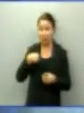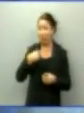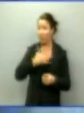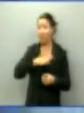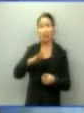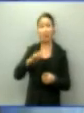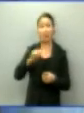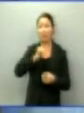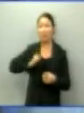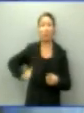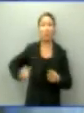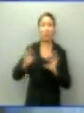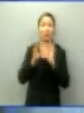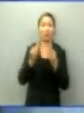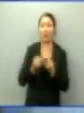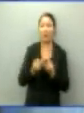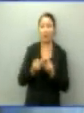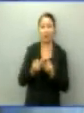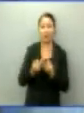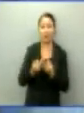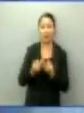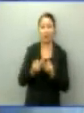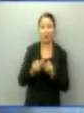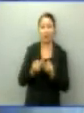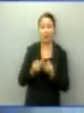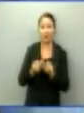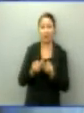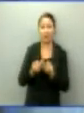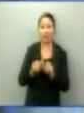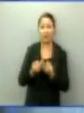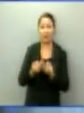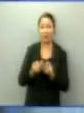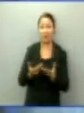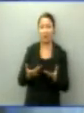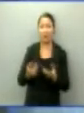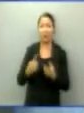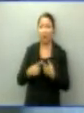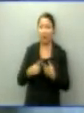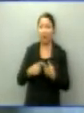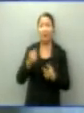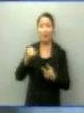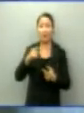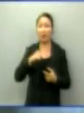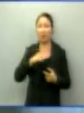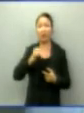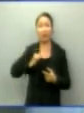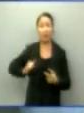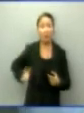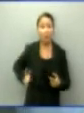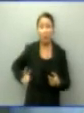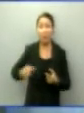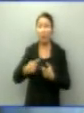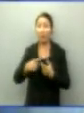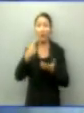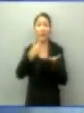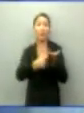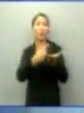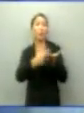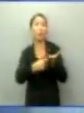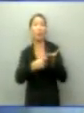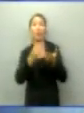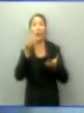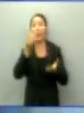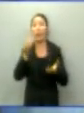ele possa, de uma certa forma, estar comprometido com um determinado candidato ou governo. Nós não queremos esse tipo de situação.